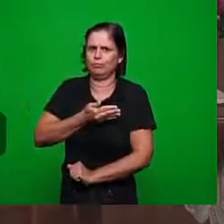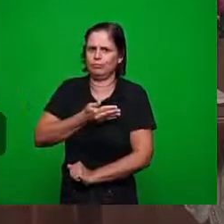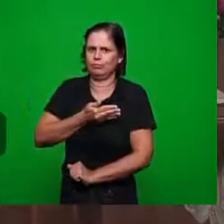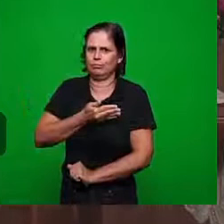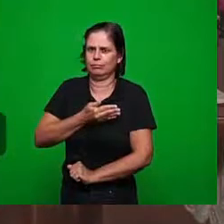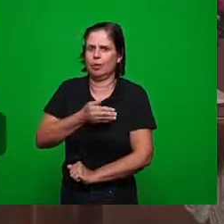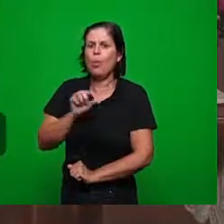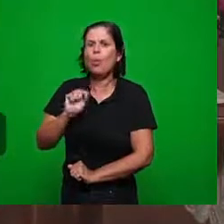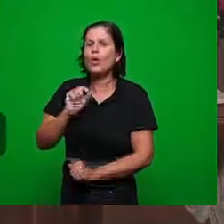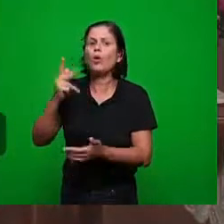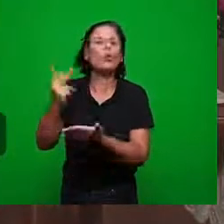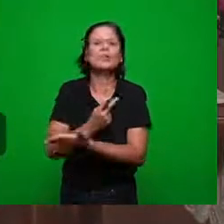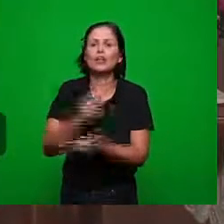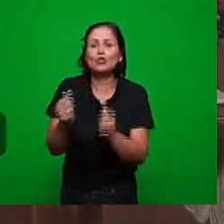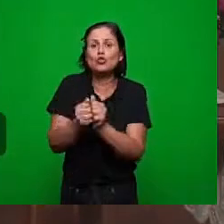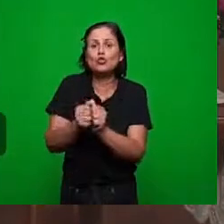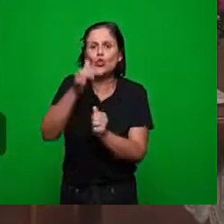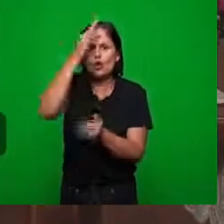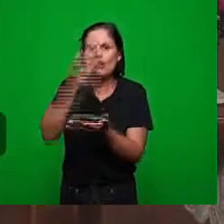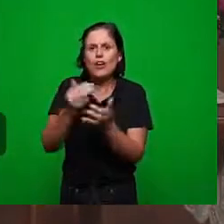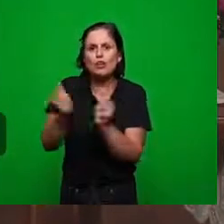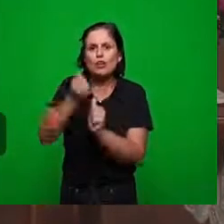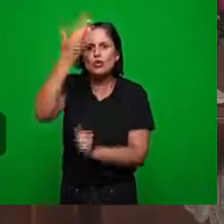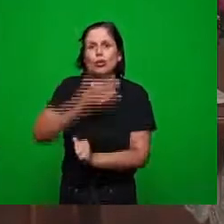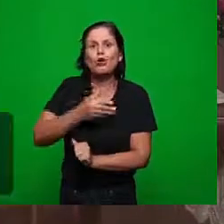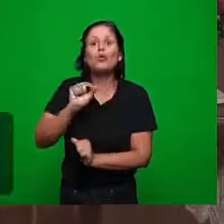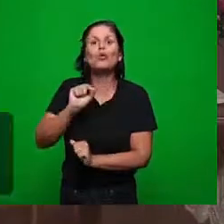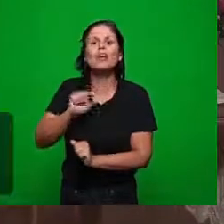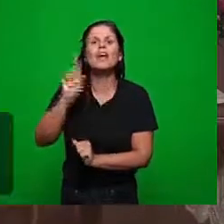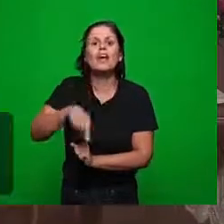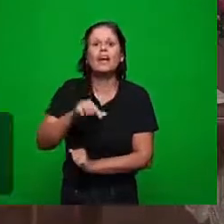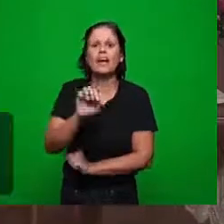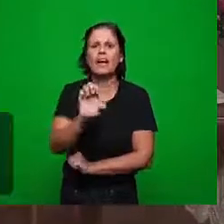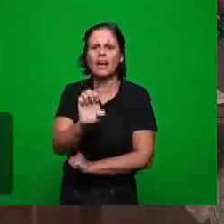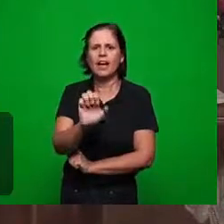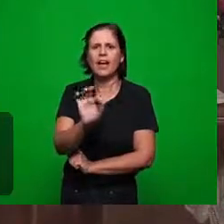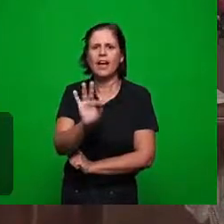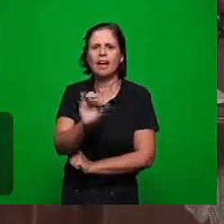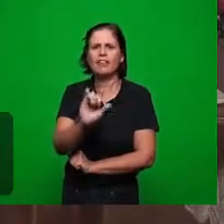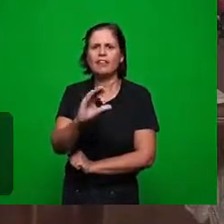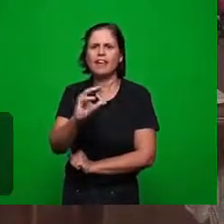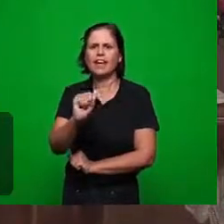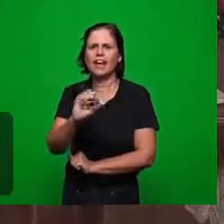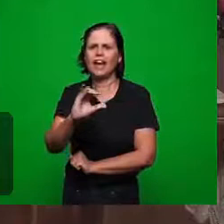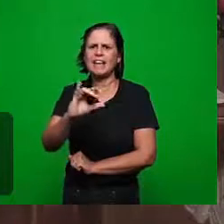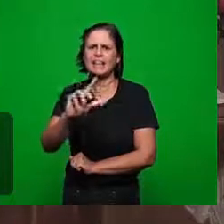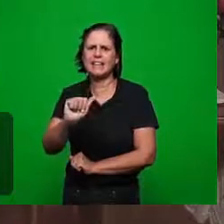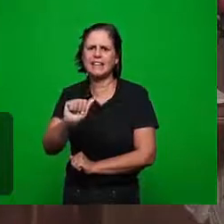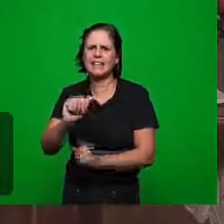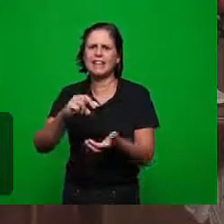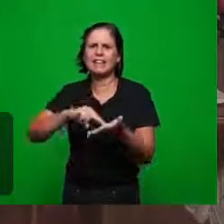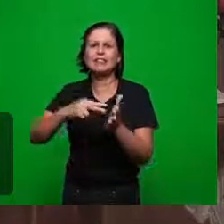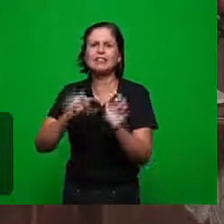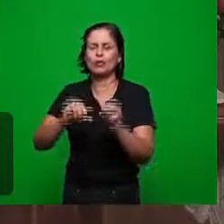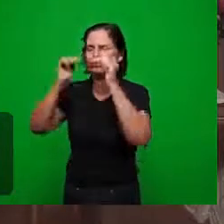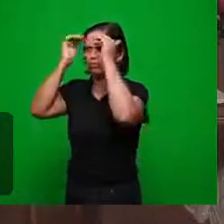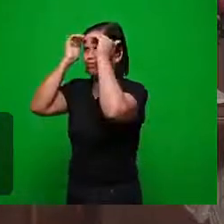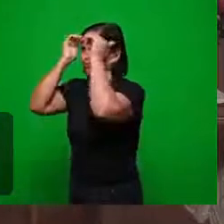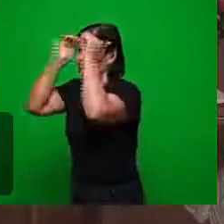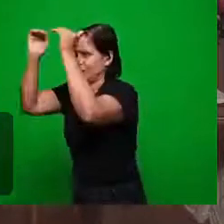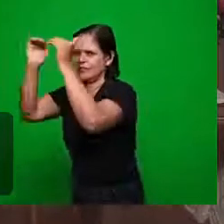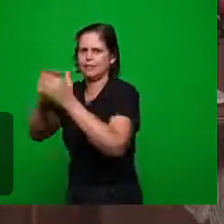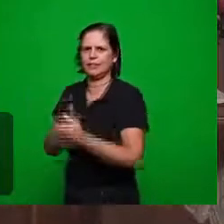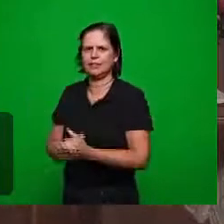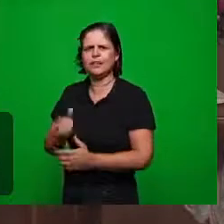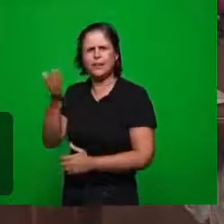eficácia e essa eficácia está na obediência é matou a